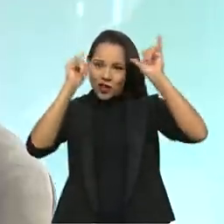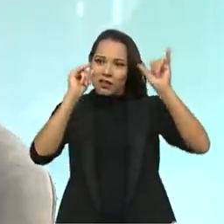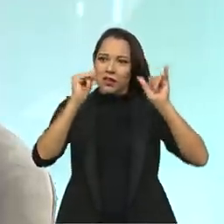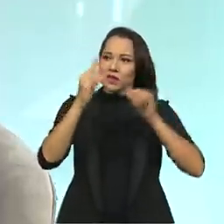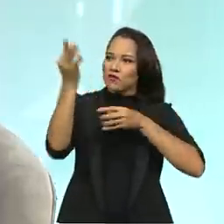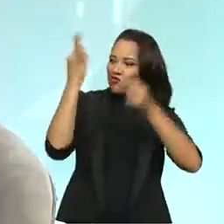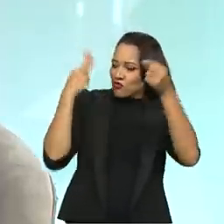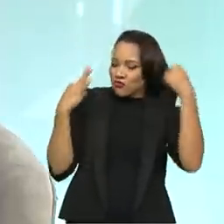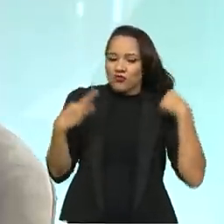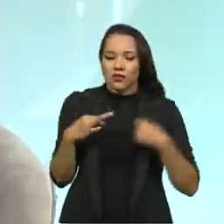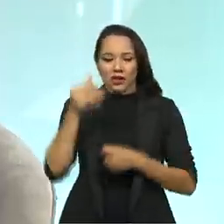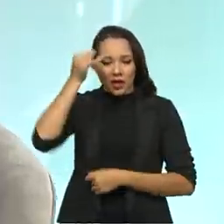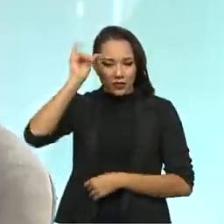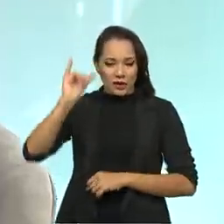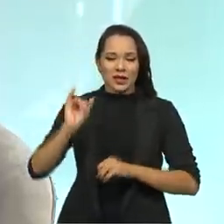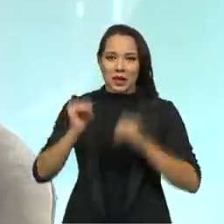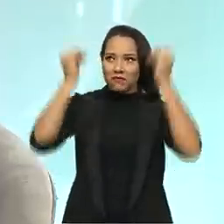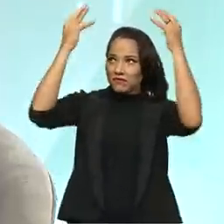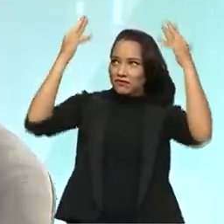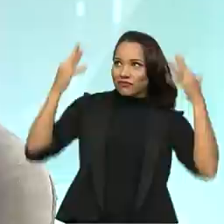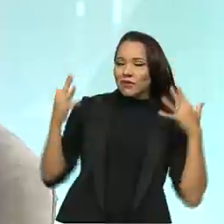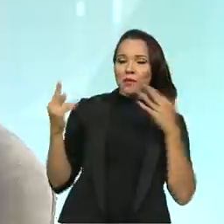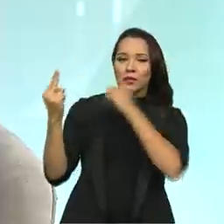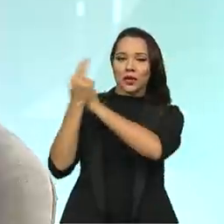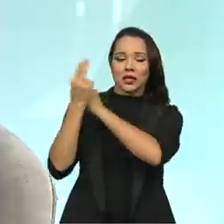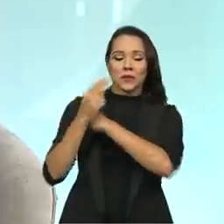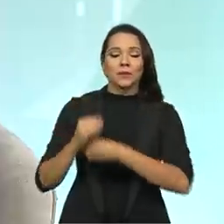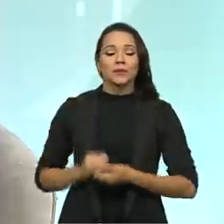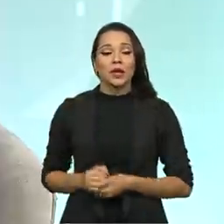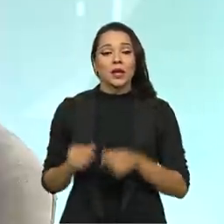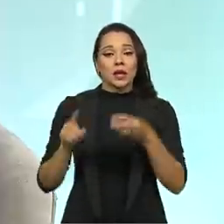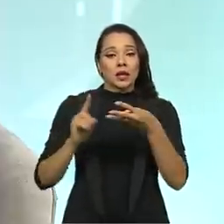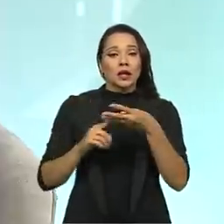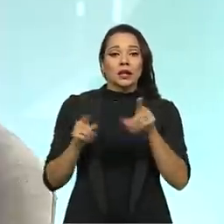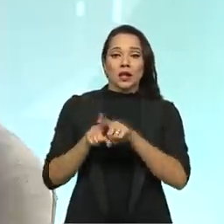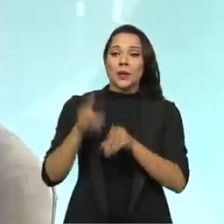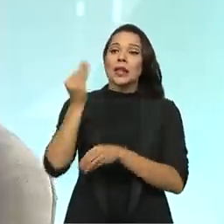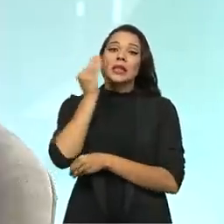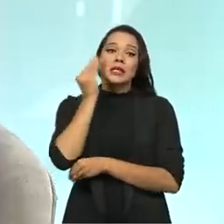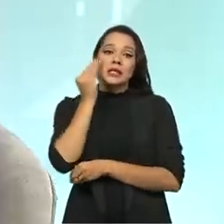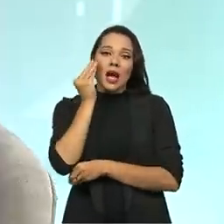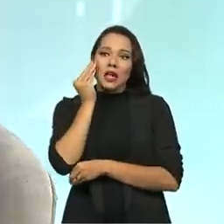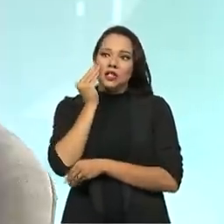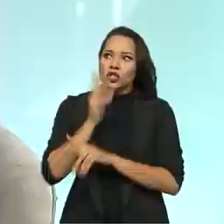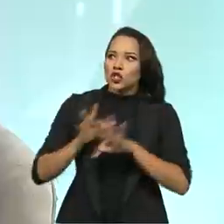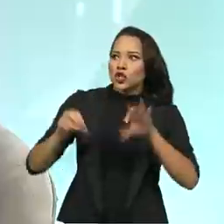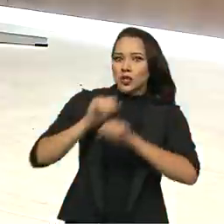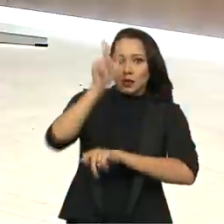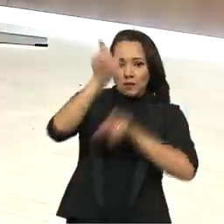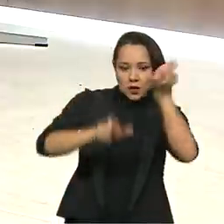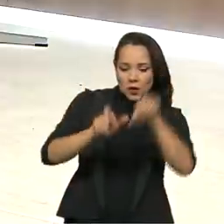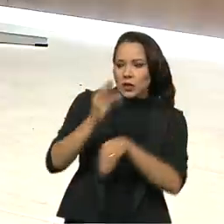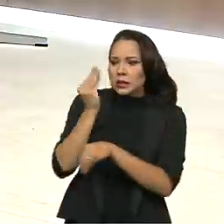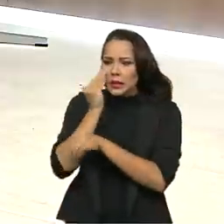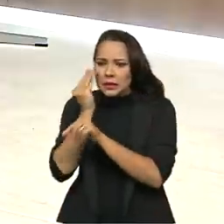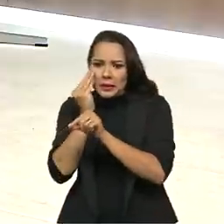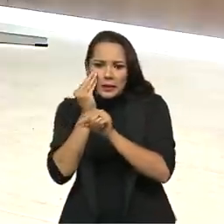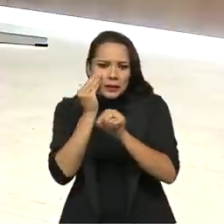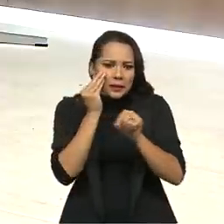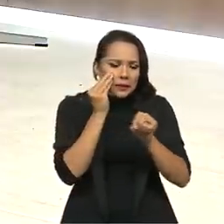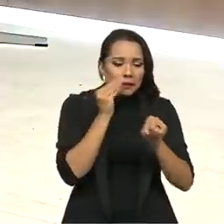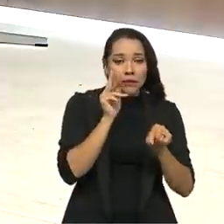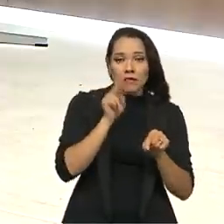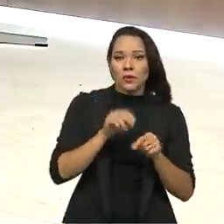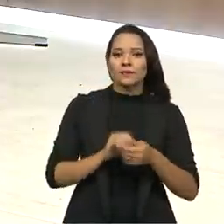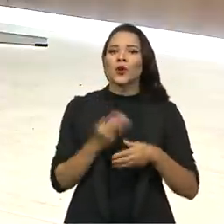pessoa seja picada. E a busca ativa, com testagem em massa, dessas pessoas, para verificar. Agora,